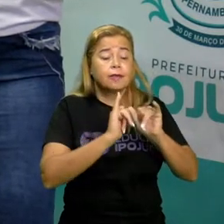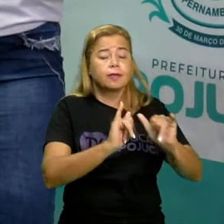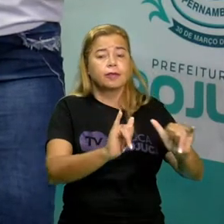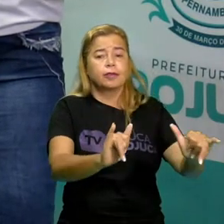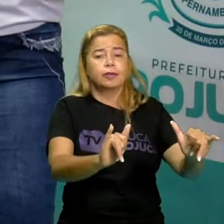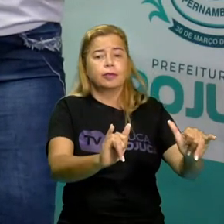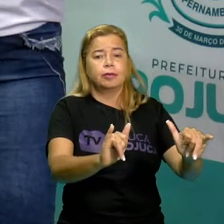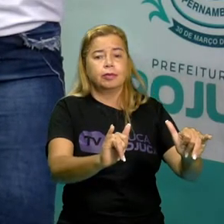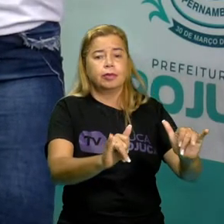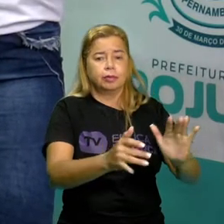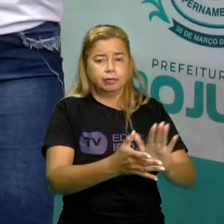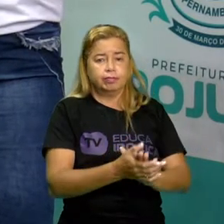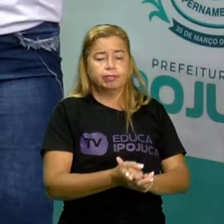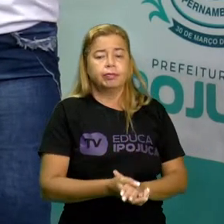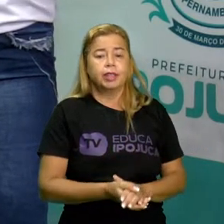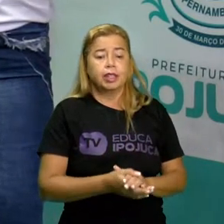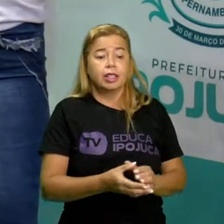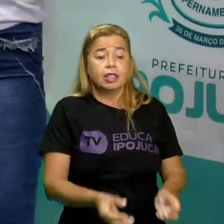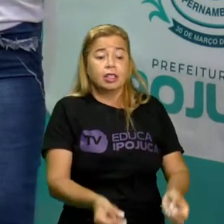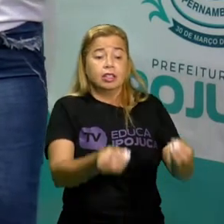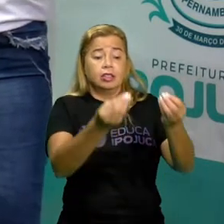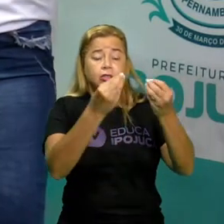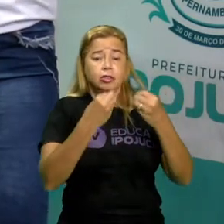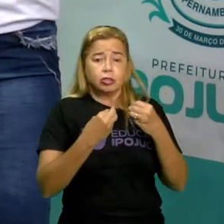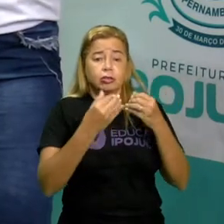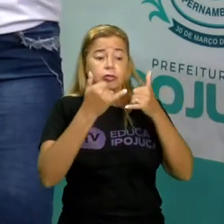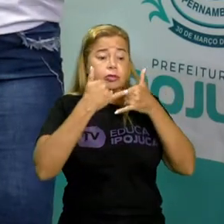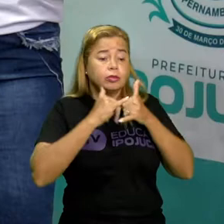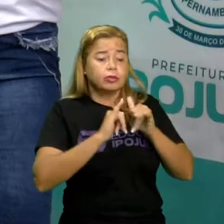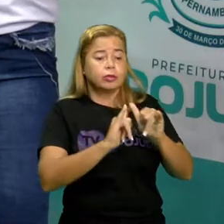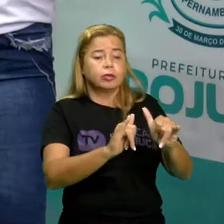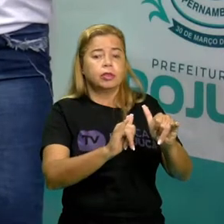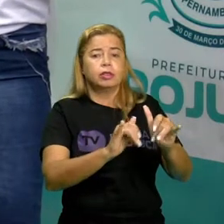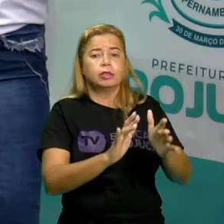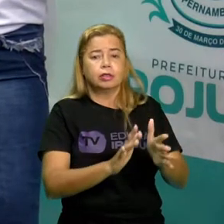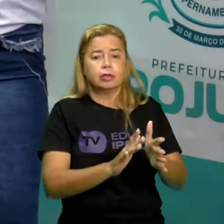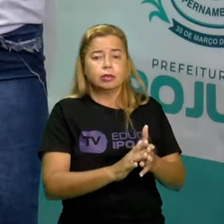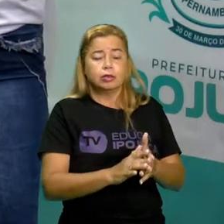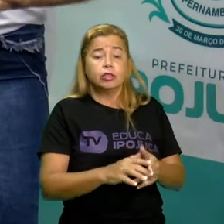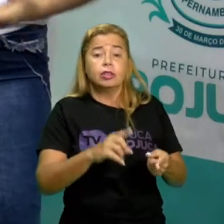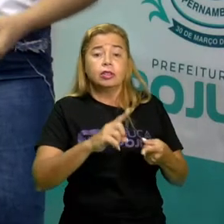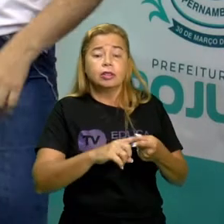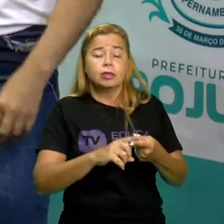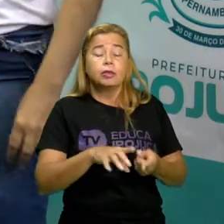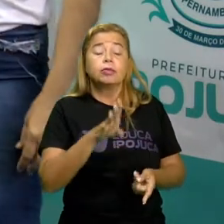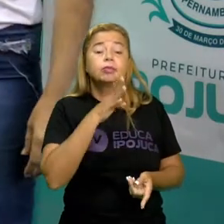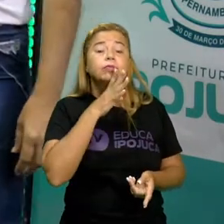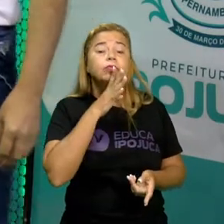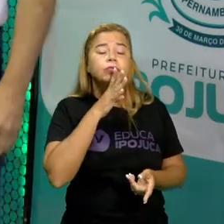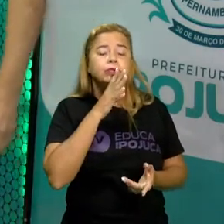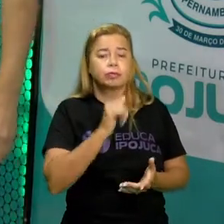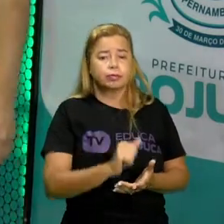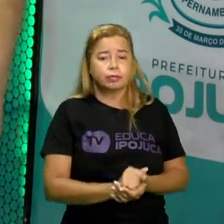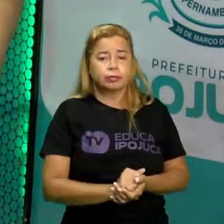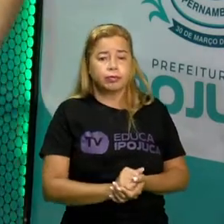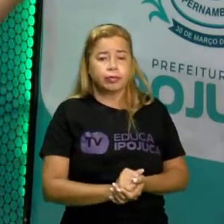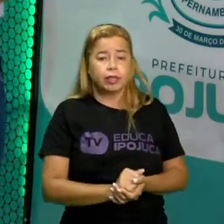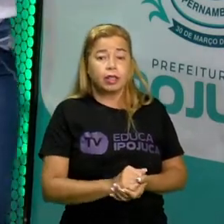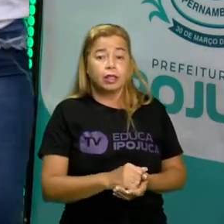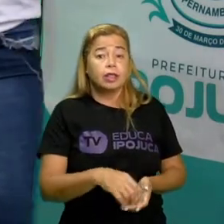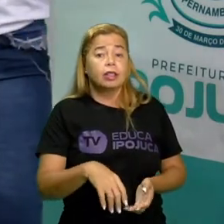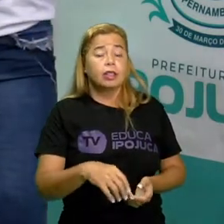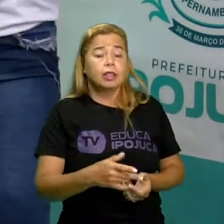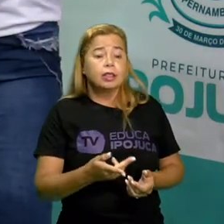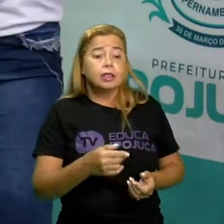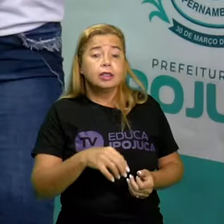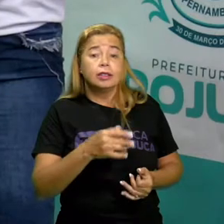isso mesmo nos trazer informações nos trazer conhecimentos e avisos